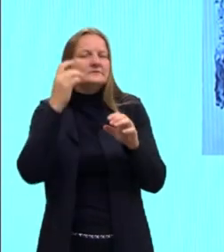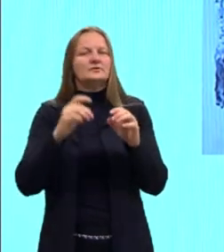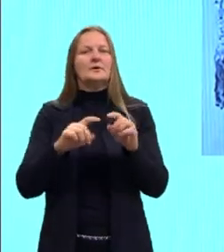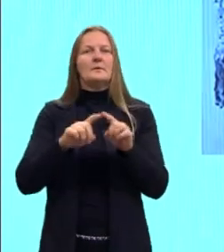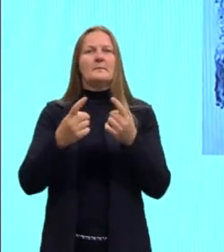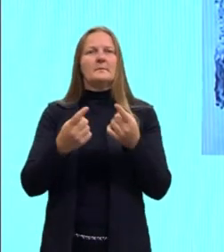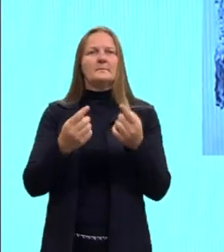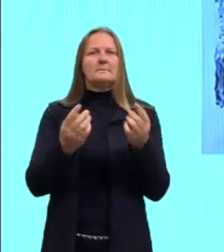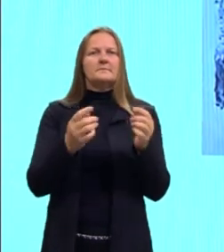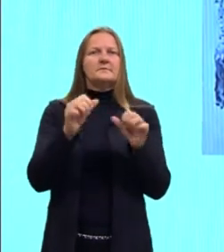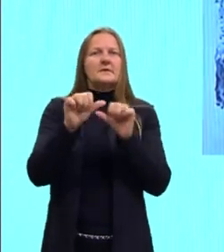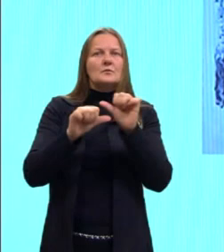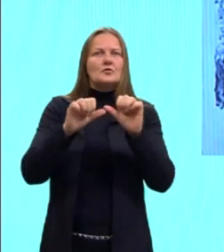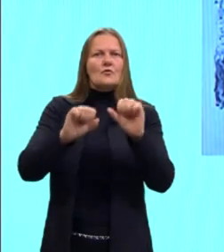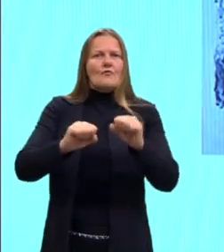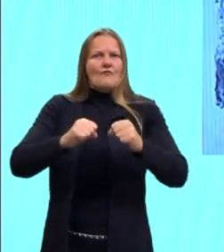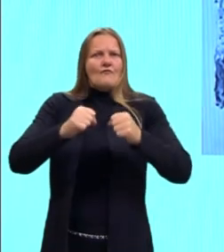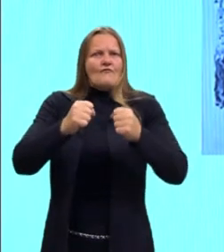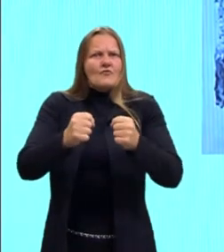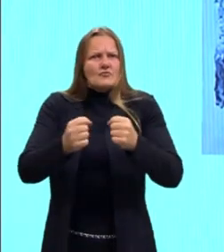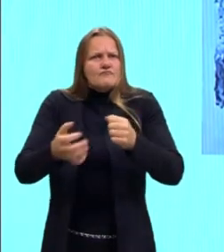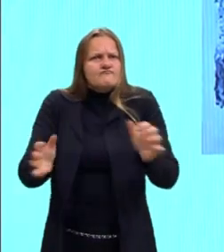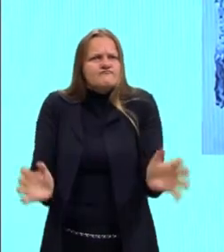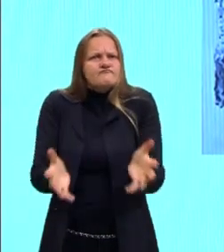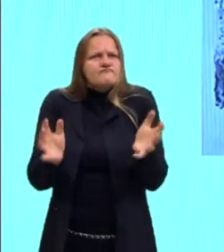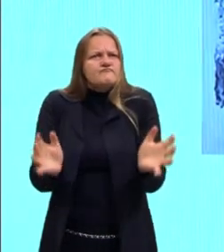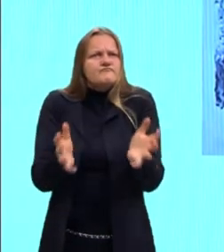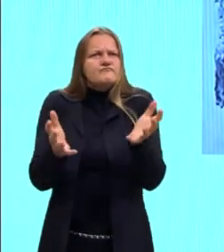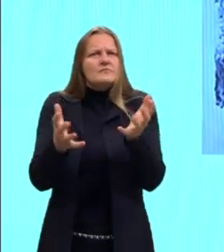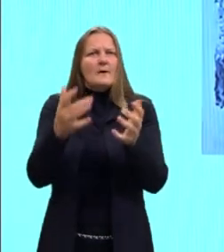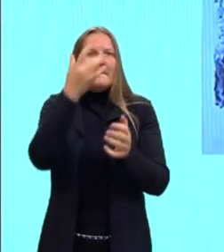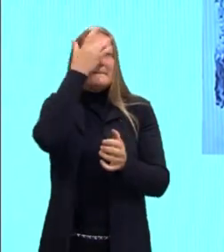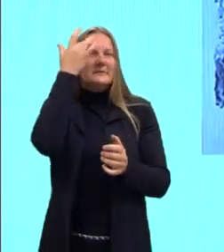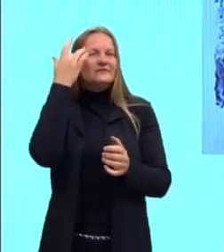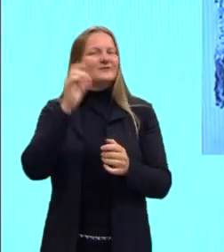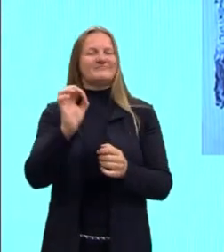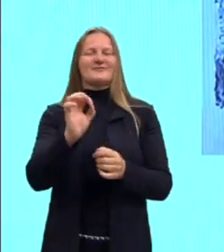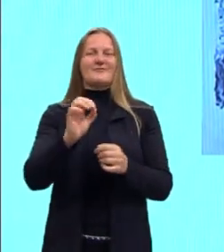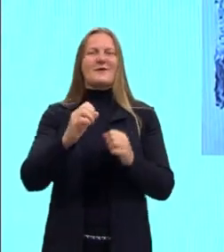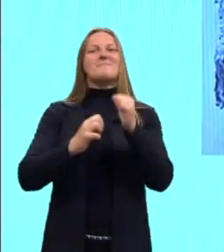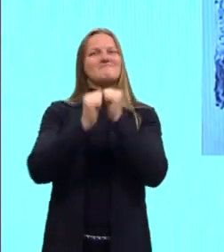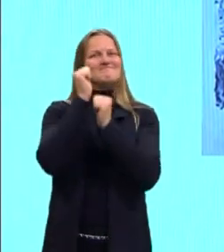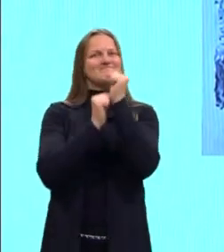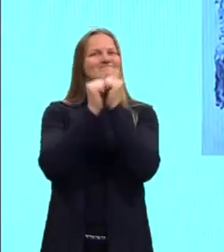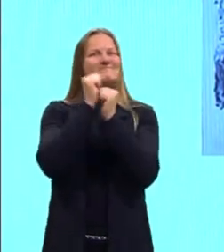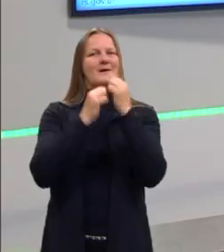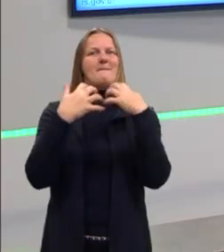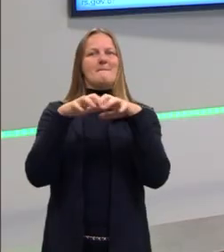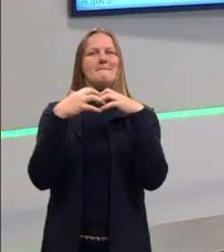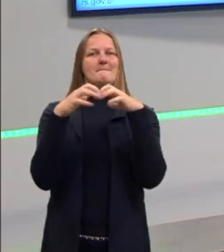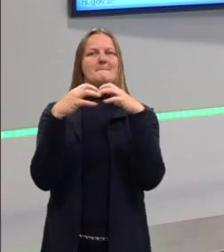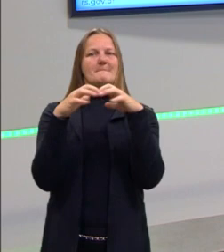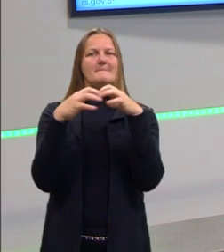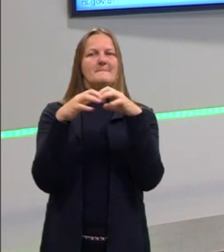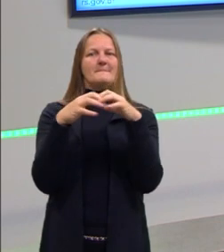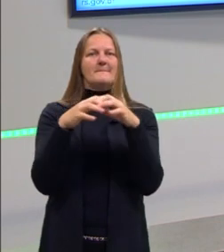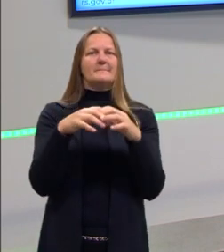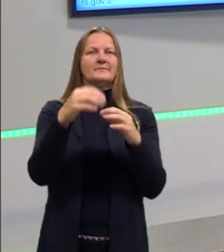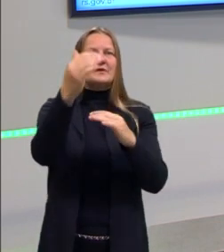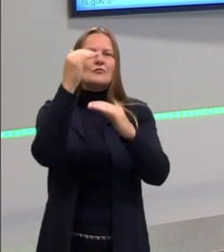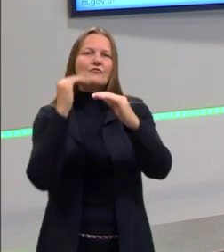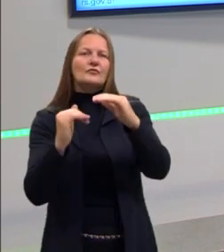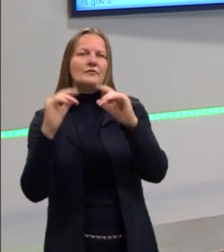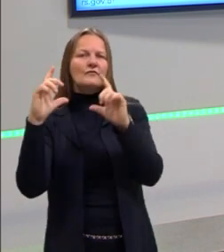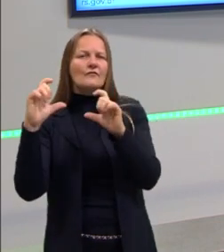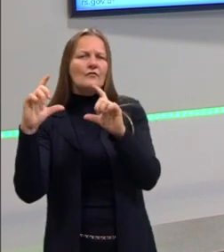Mas, olha lá, a força motriz, propriamente dito, já não é dessas pessoas, é de uma máquina. E embaixo aqui, ó, eu trago uma outra